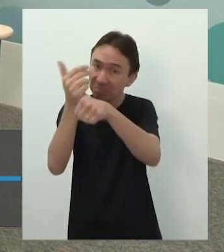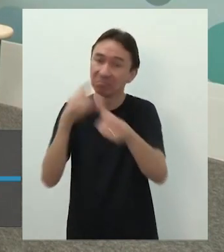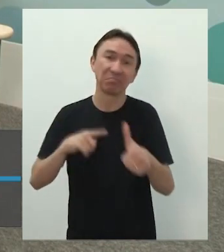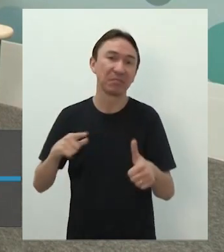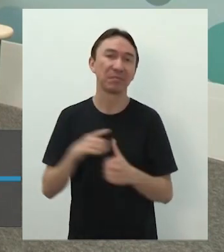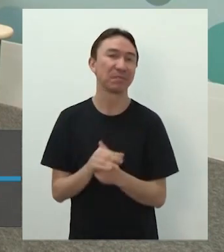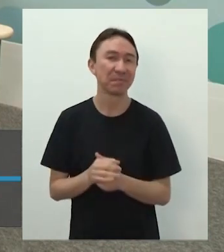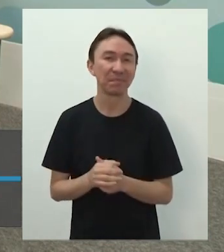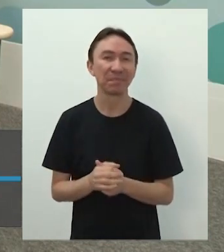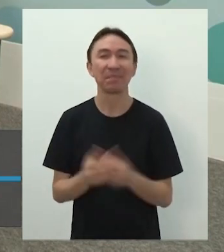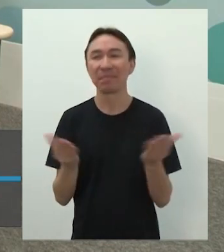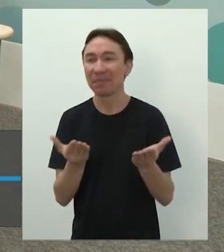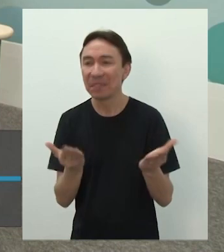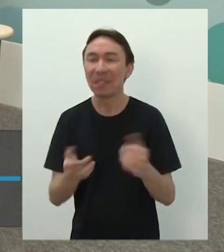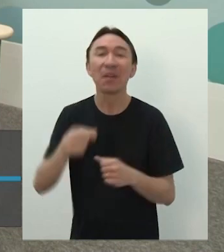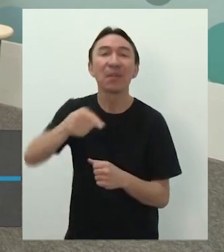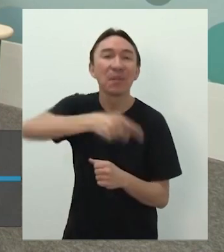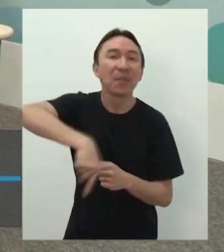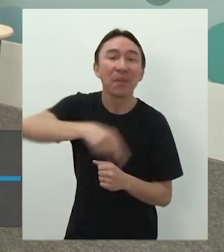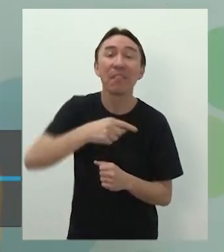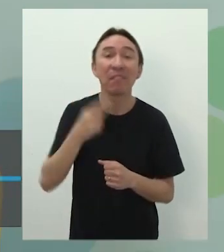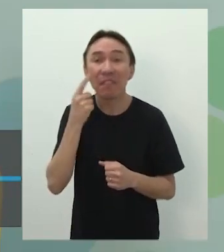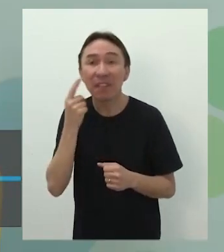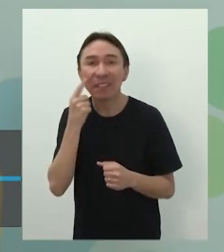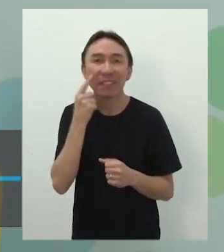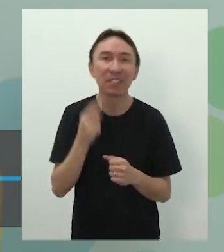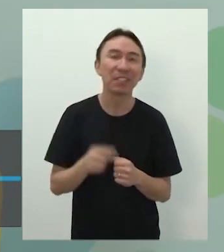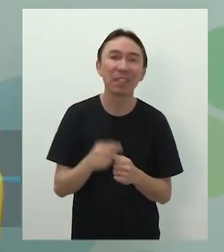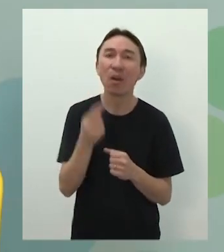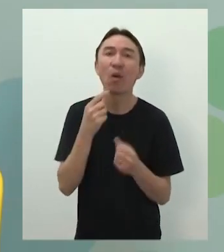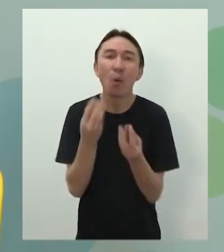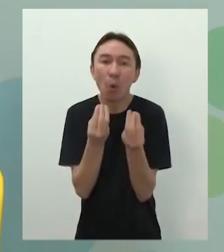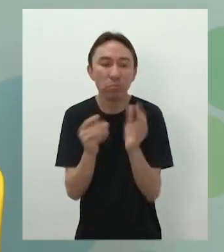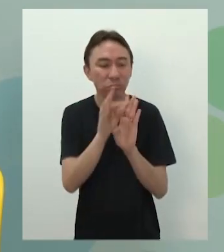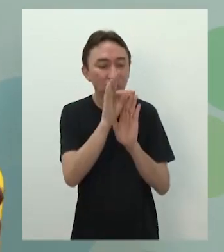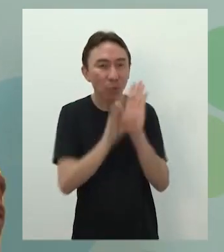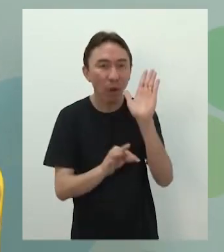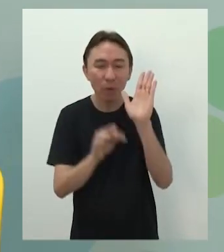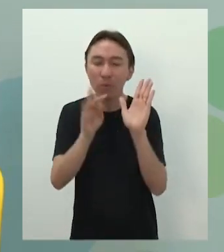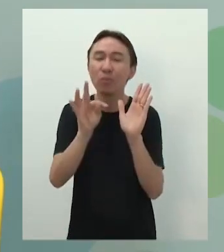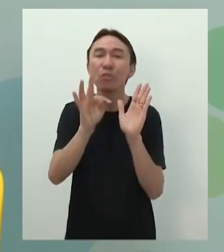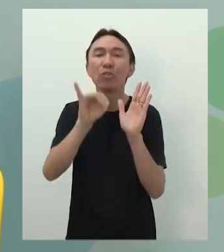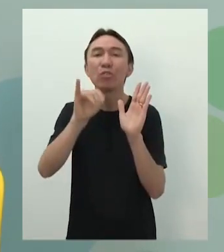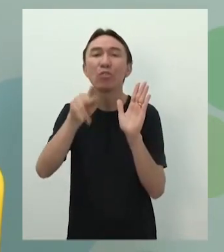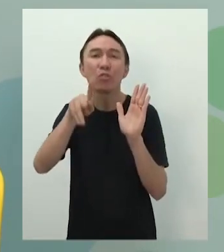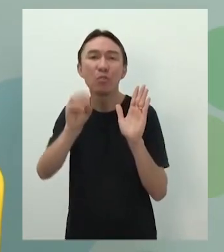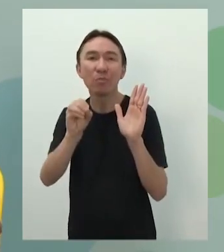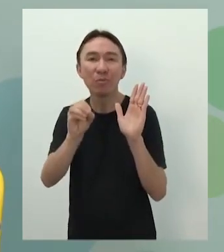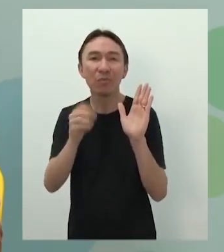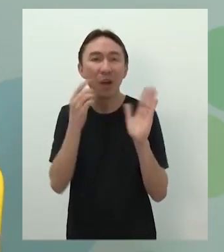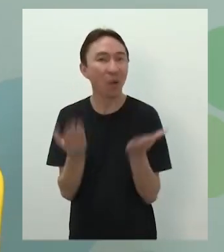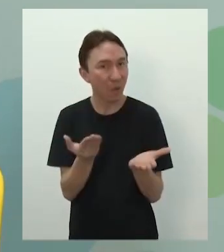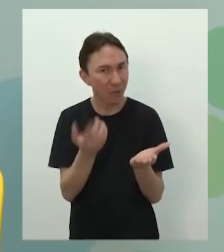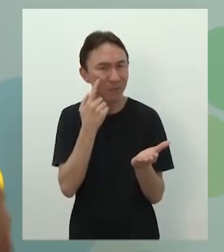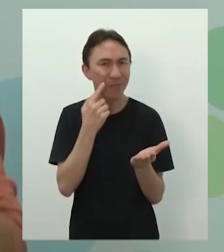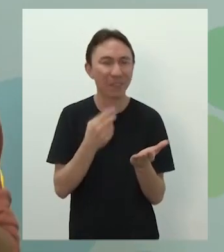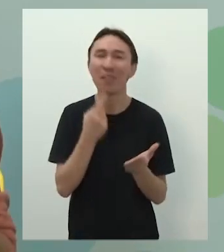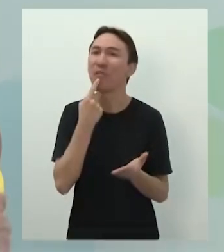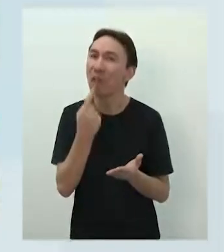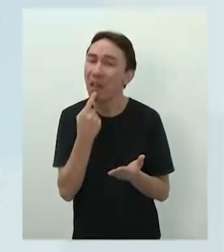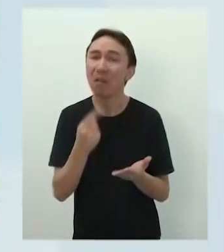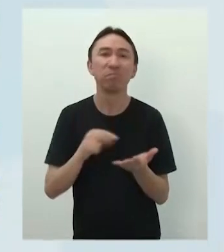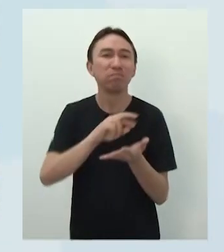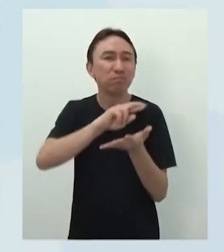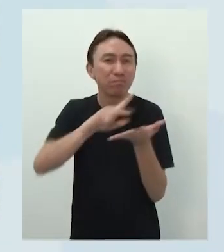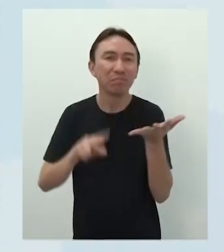o que são esses tipos, a tipologia textual. Porque a gente não vai falar muitos gêneros aqui, que a gente já falou muitos. Falar